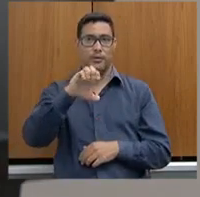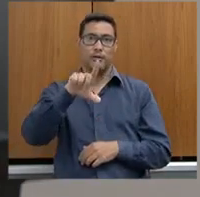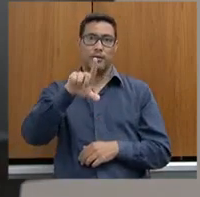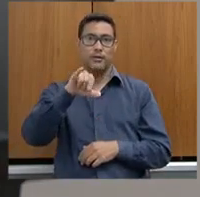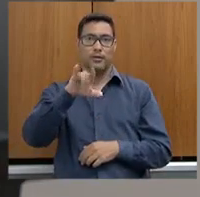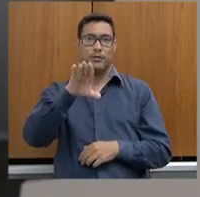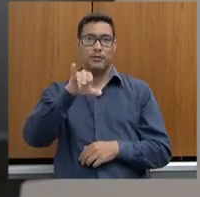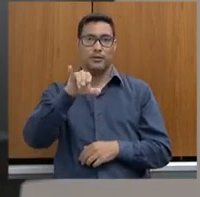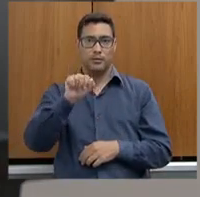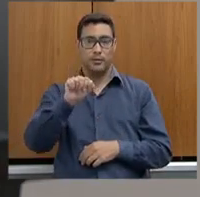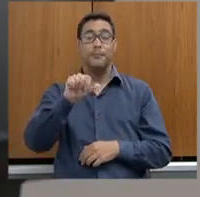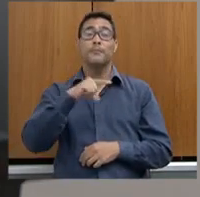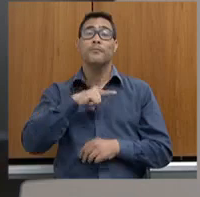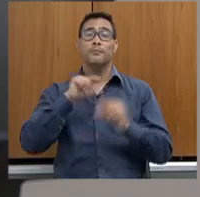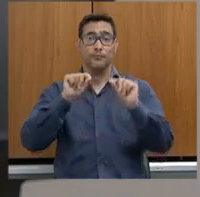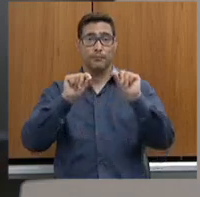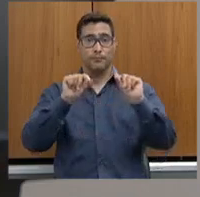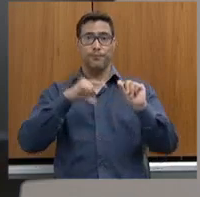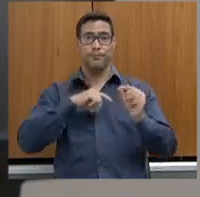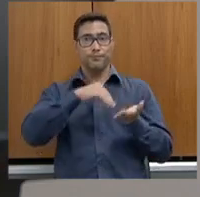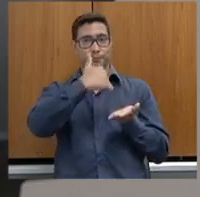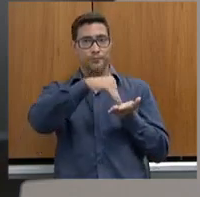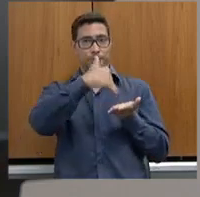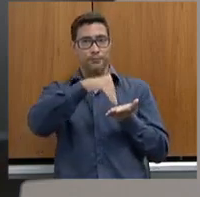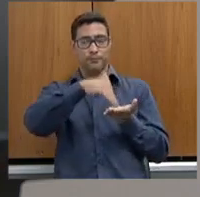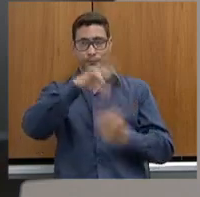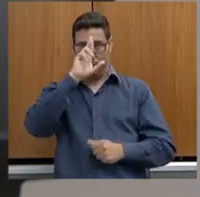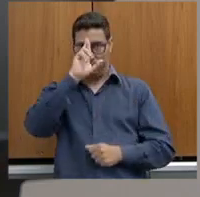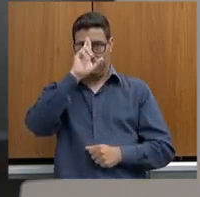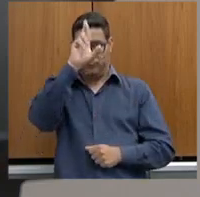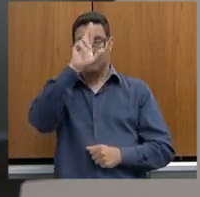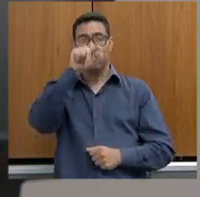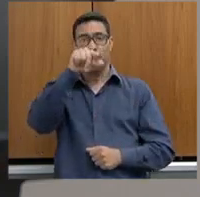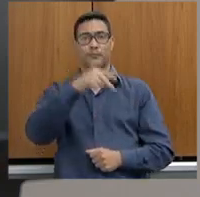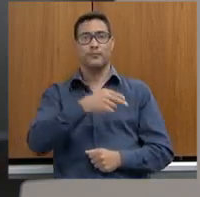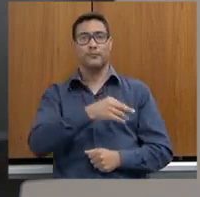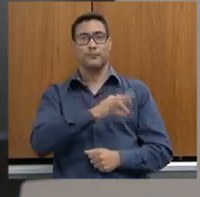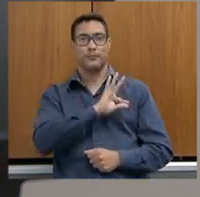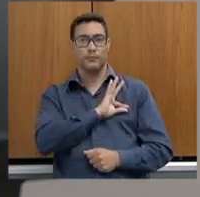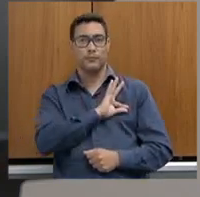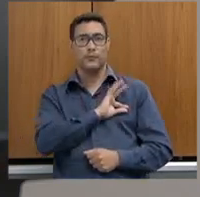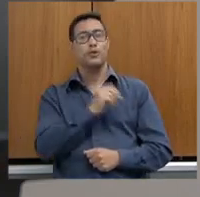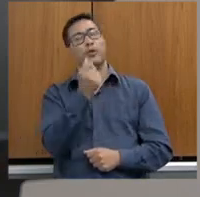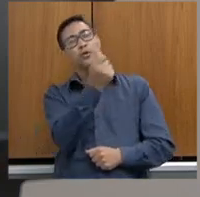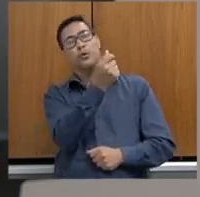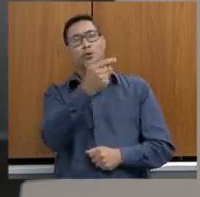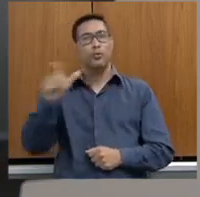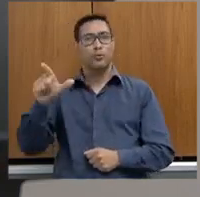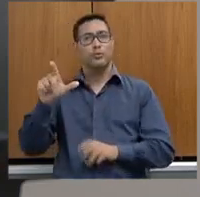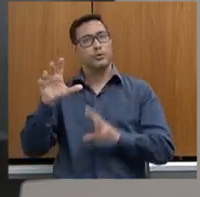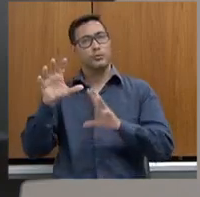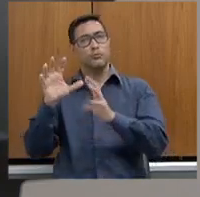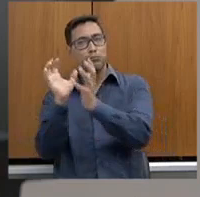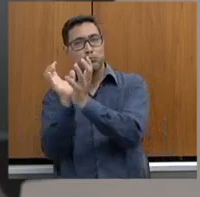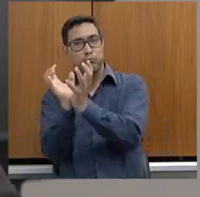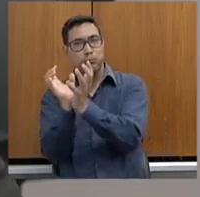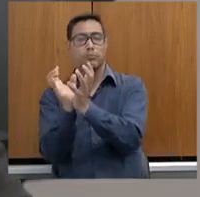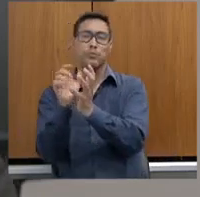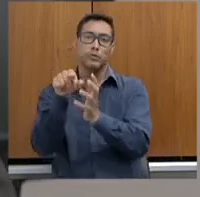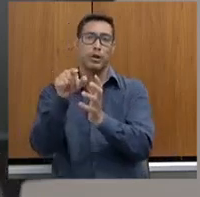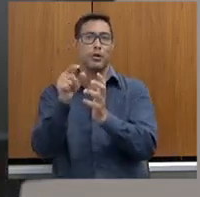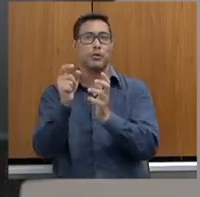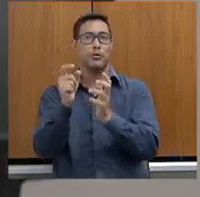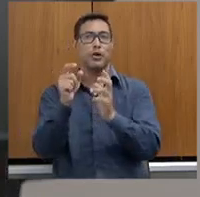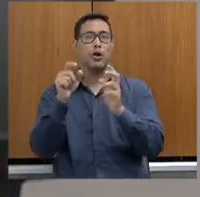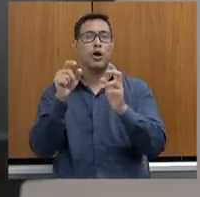Quando os secretários, os chefes de polícia, vêm aqui, ou em outra comissão, fora da temática de